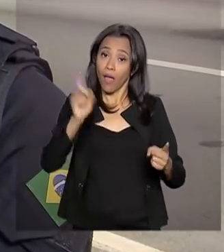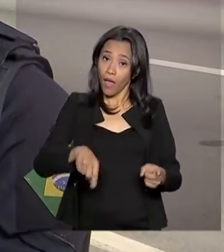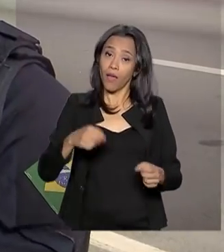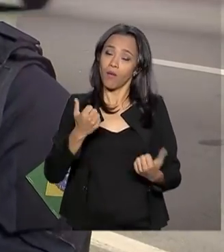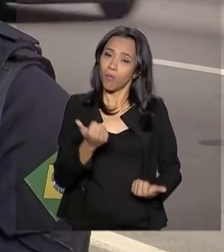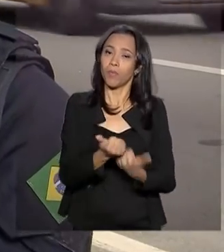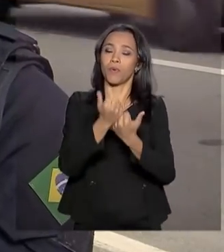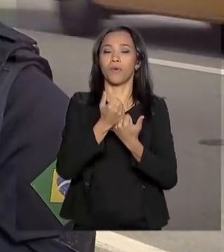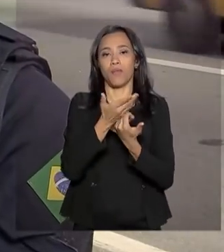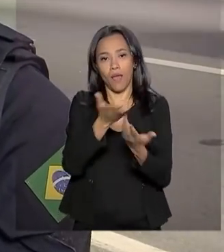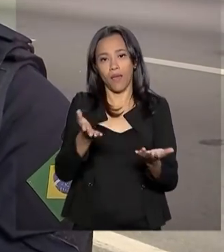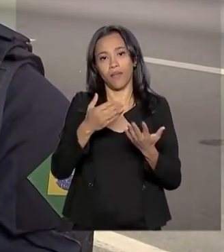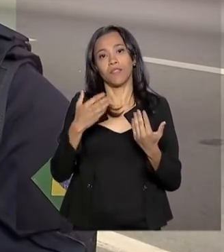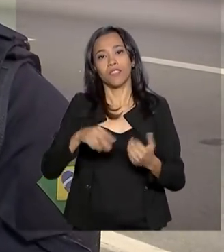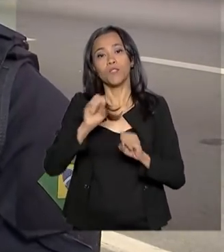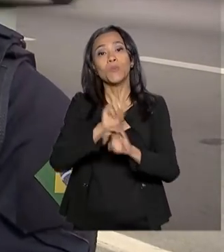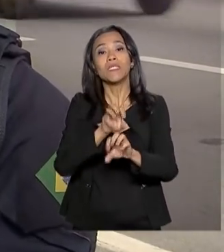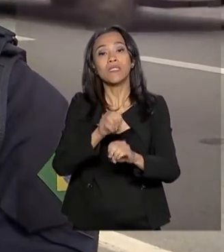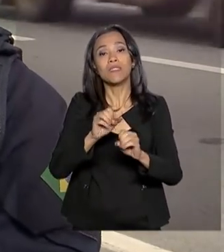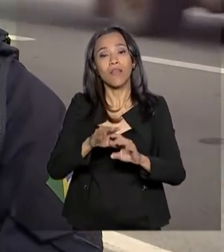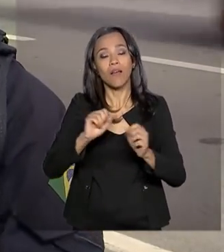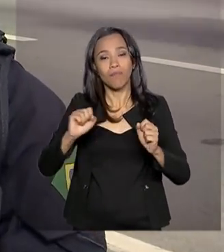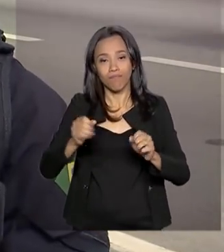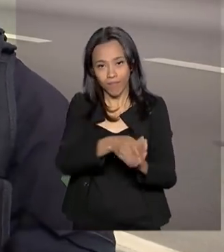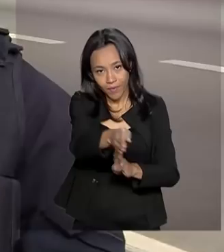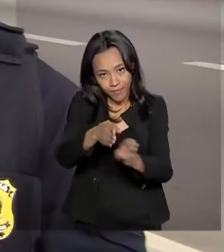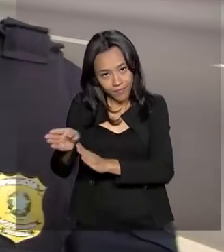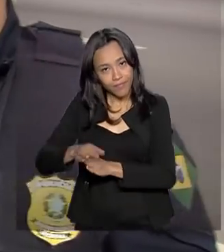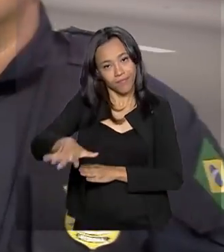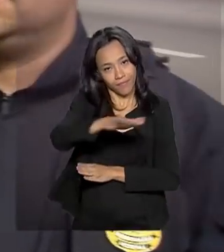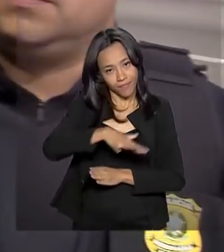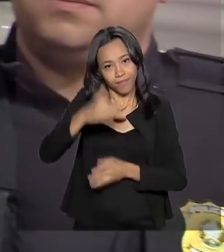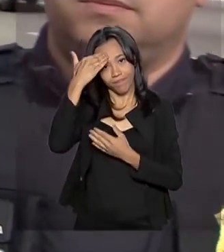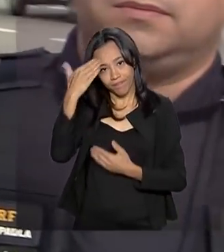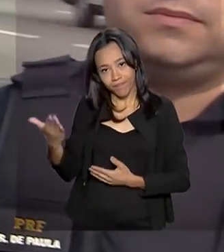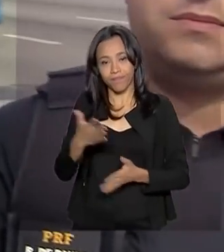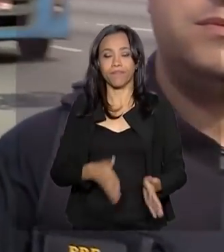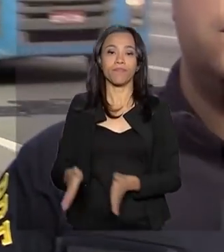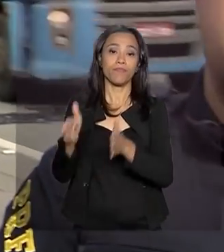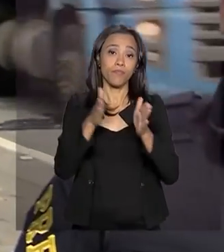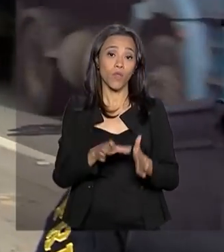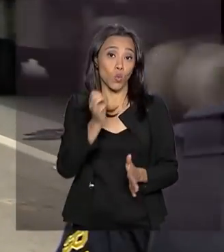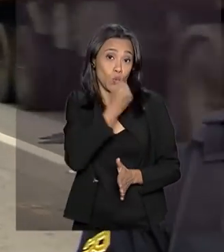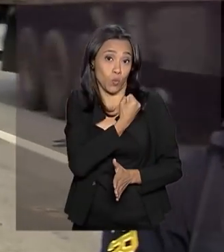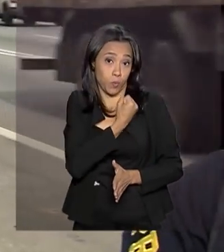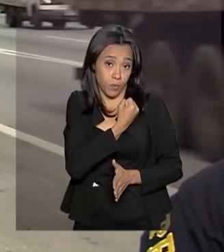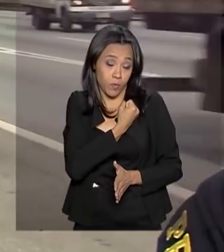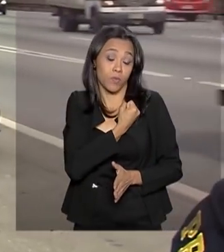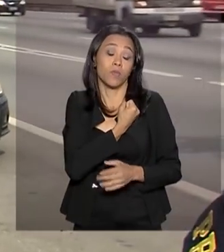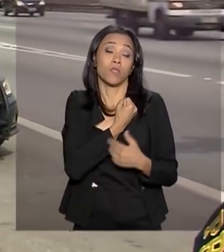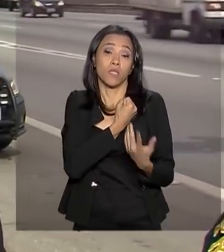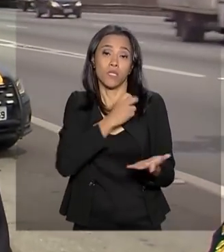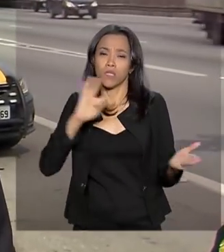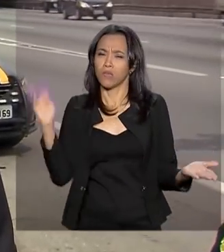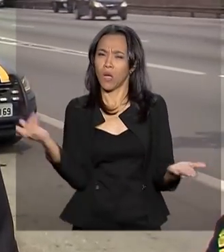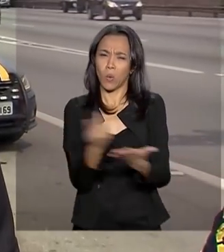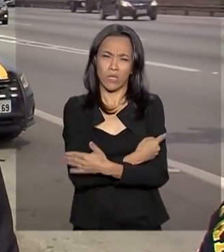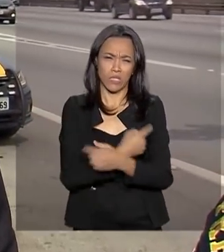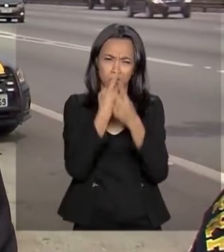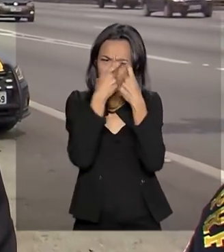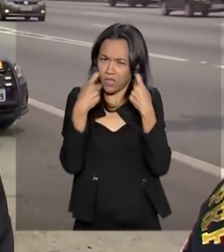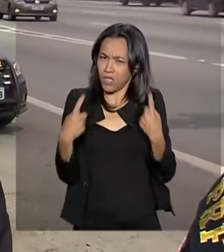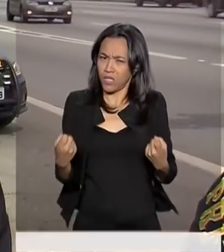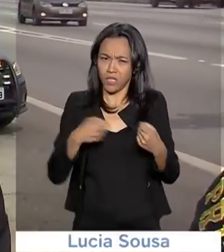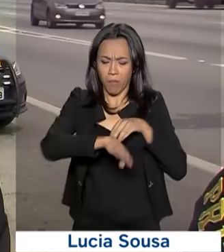basicamente nas ações de educação para o trânsito. Obrigado. E os números em relação à violência no trânsito